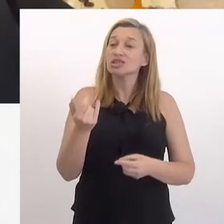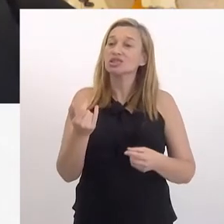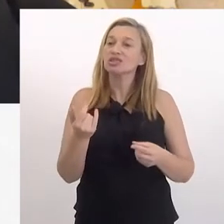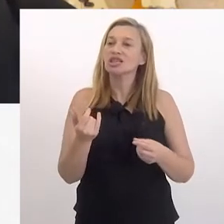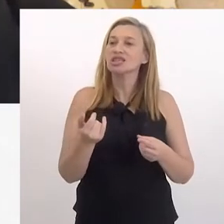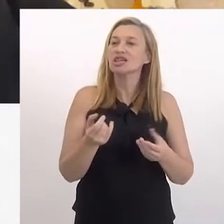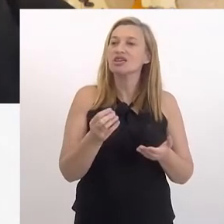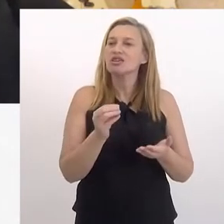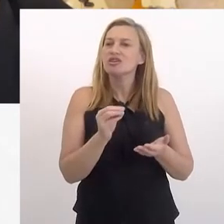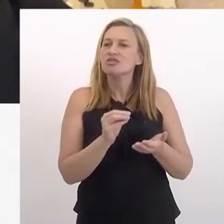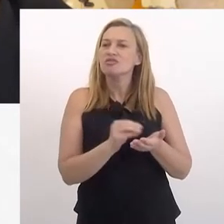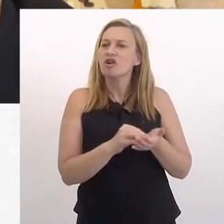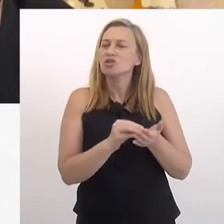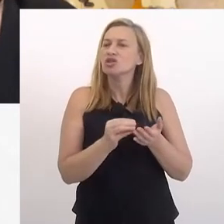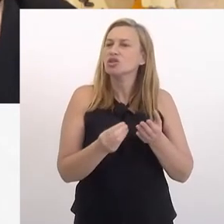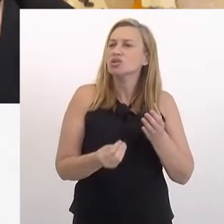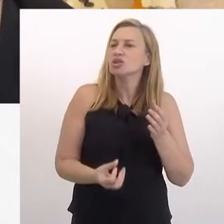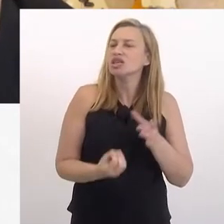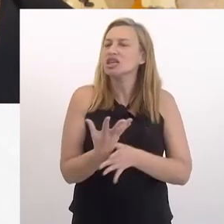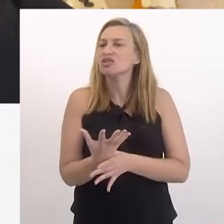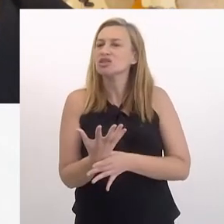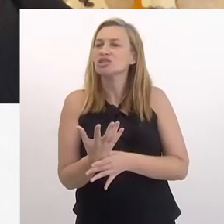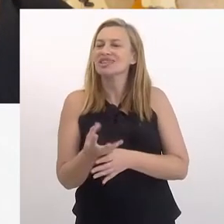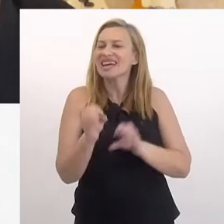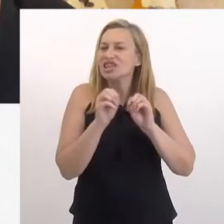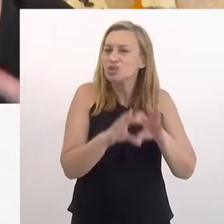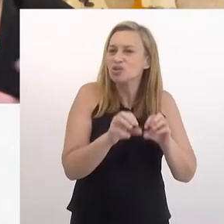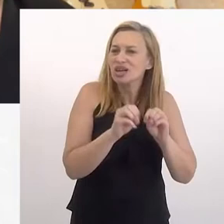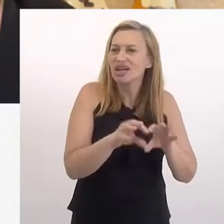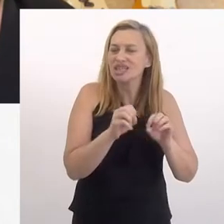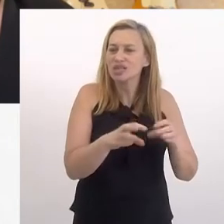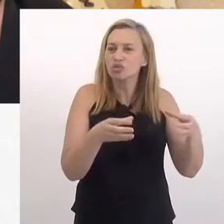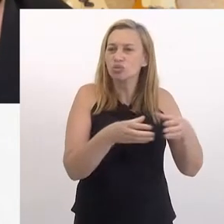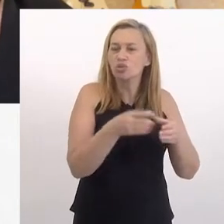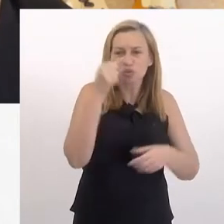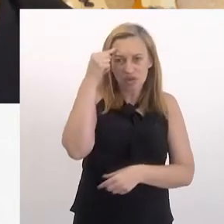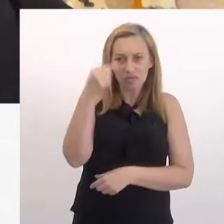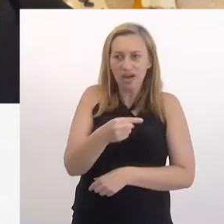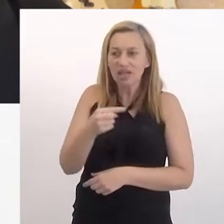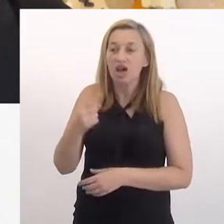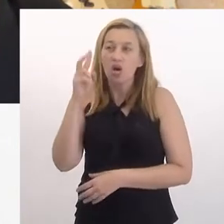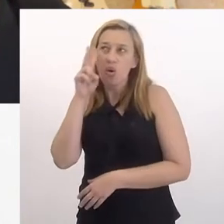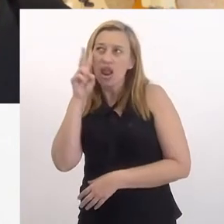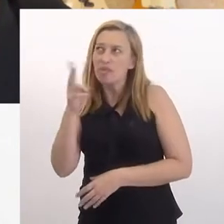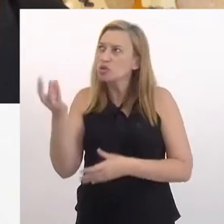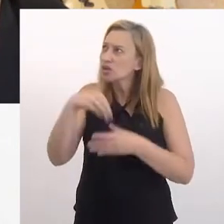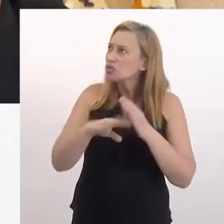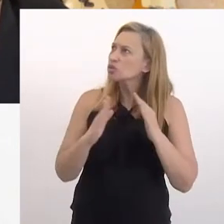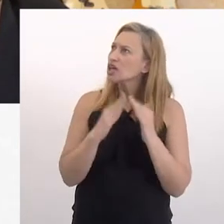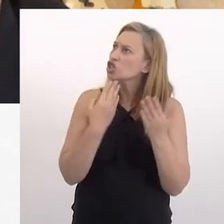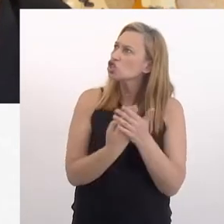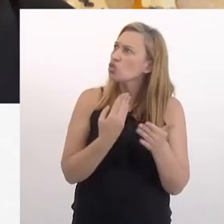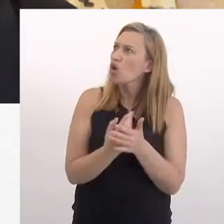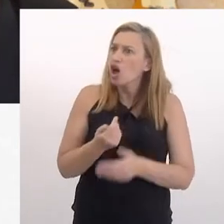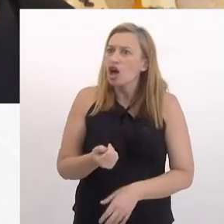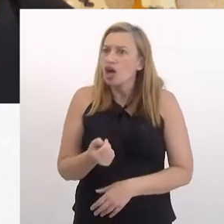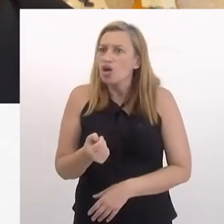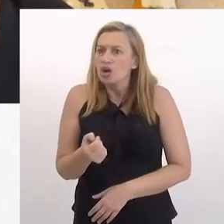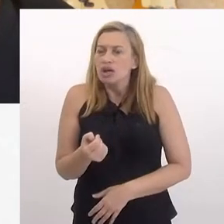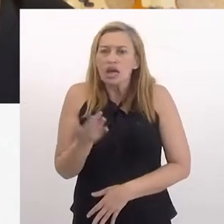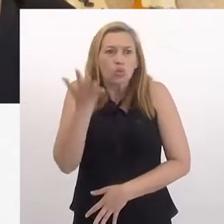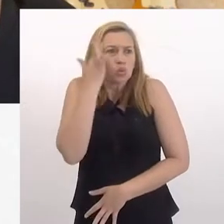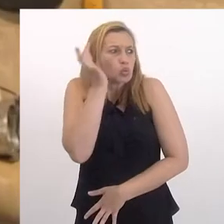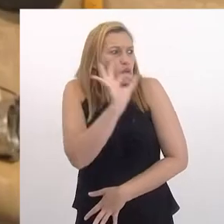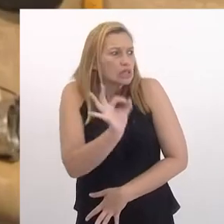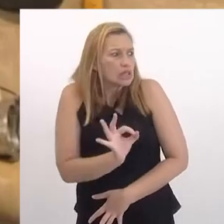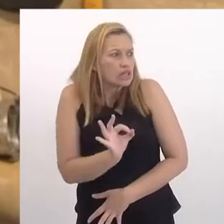essa desconstrução da educação da classe dominante... Eu me lembro, quando eu estava na escola, eu quase